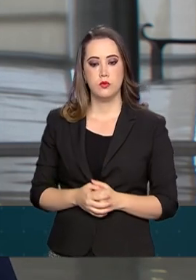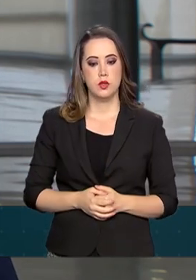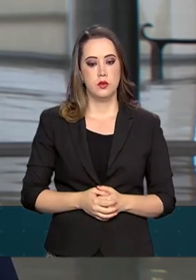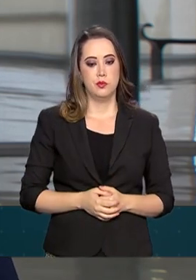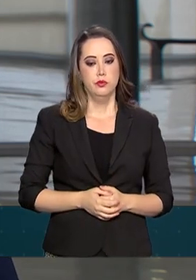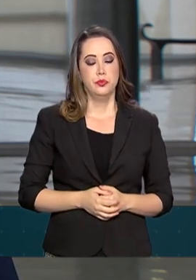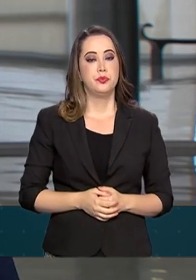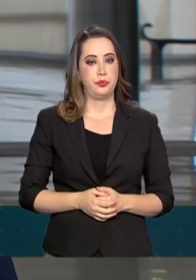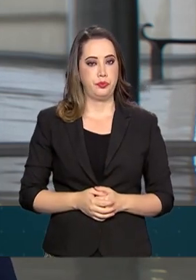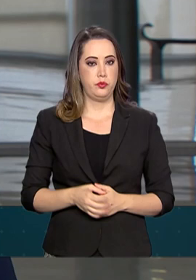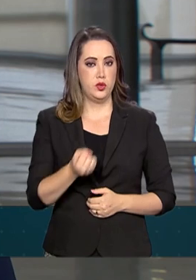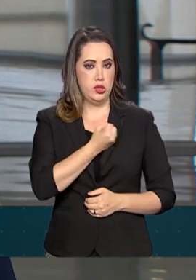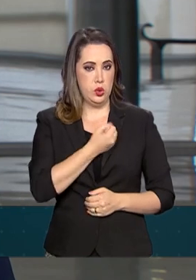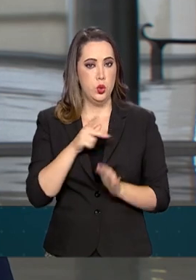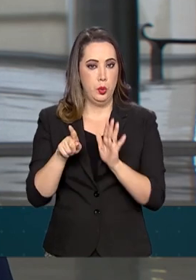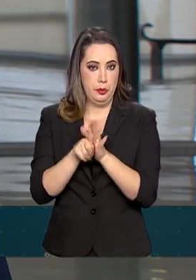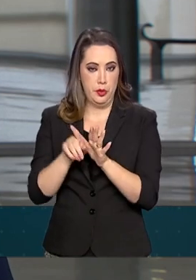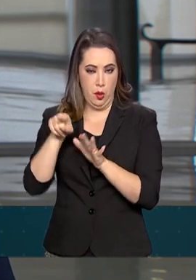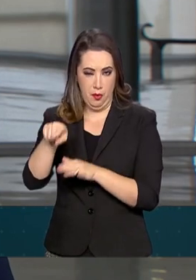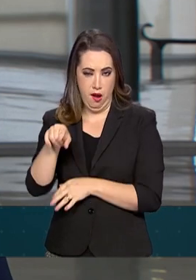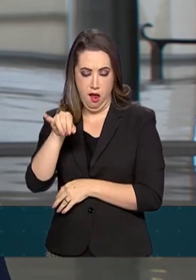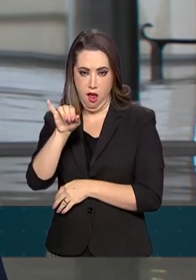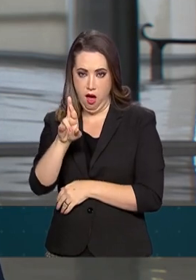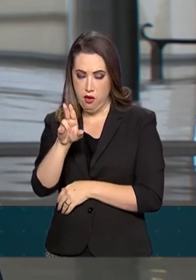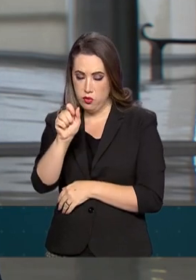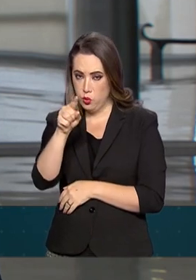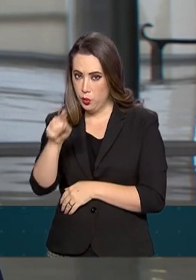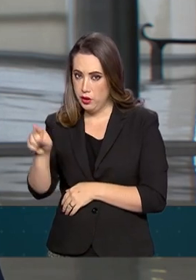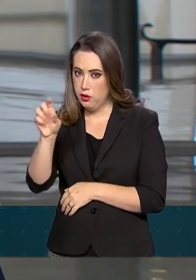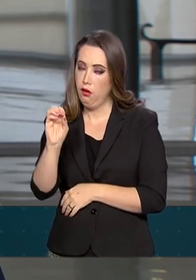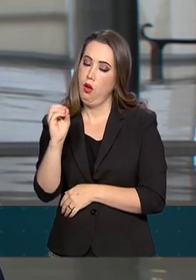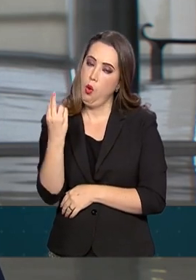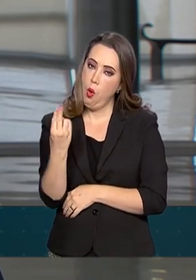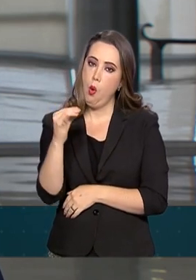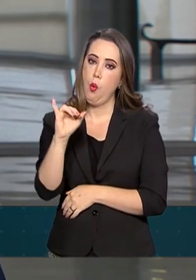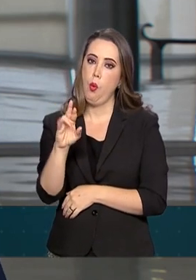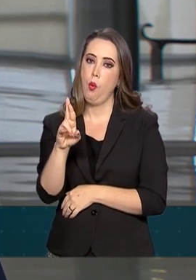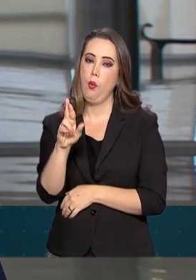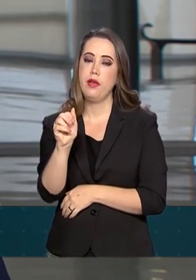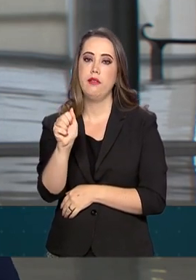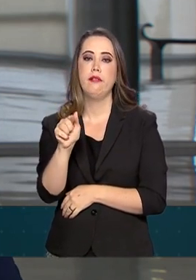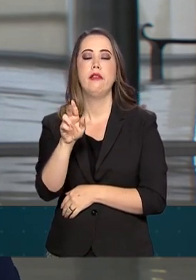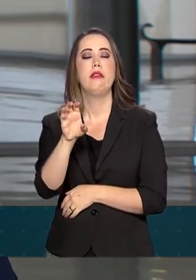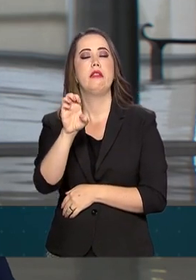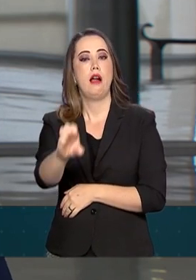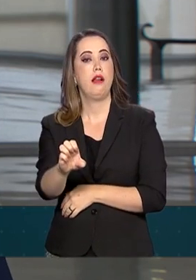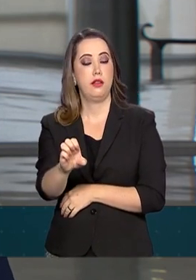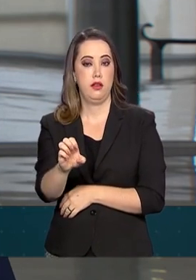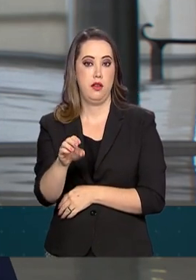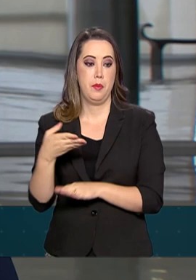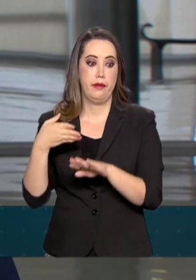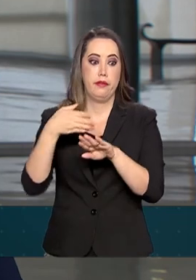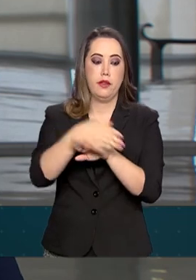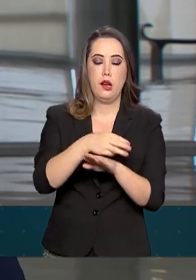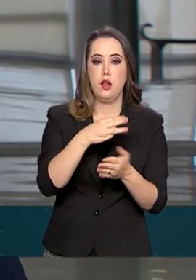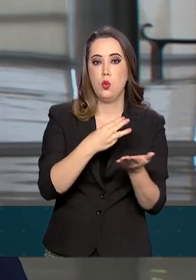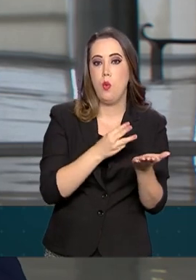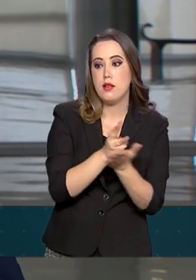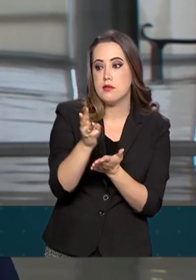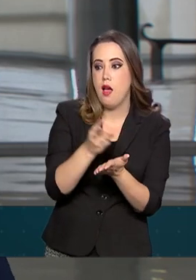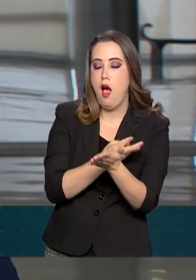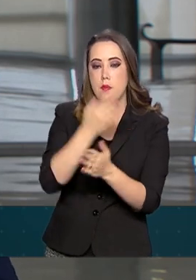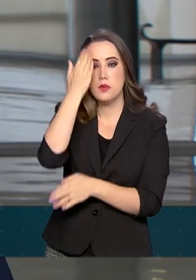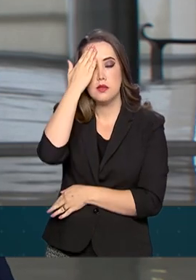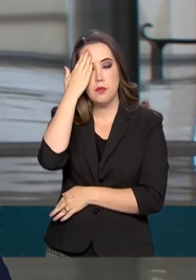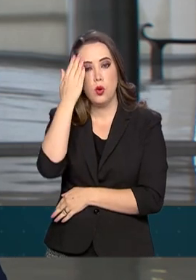964-780-929-1396. A partir do momento que envia essa mensagem, é